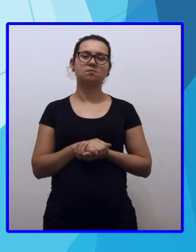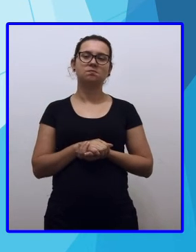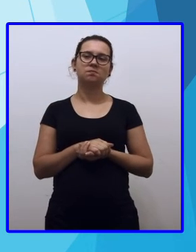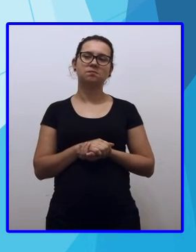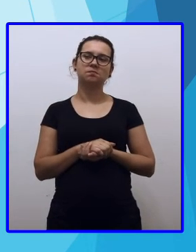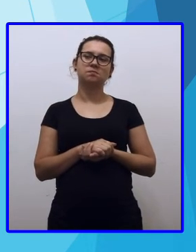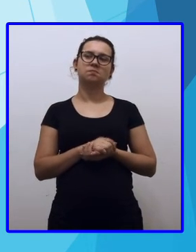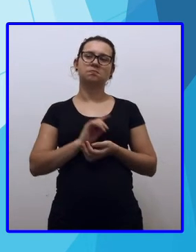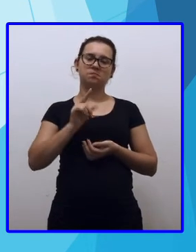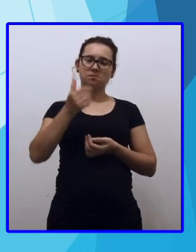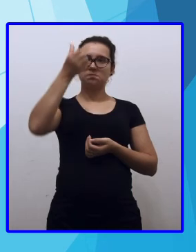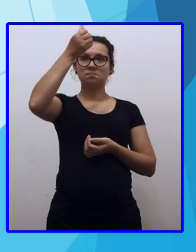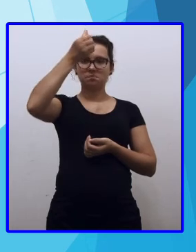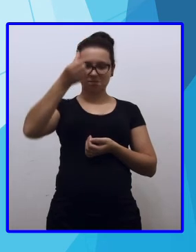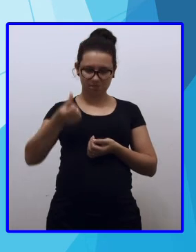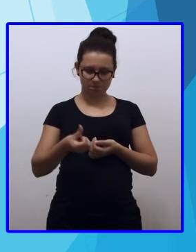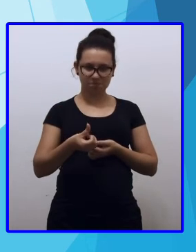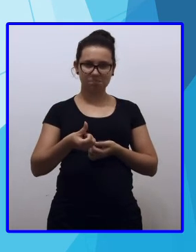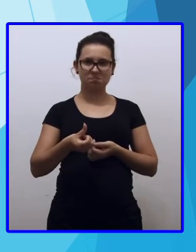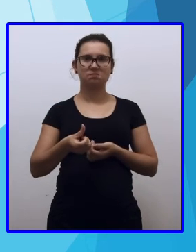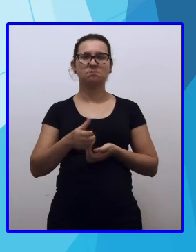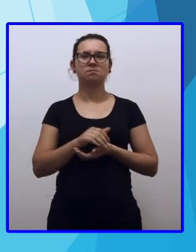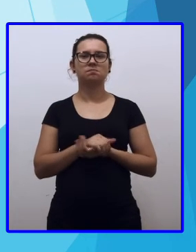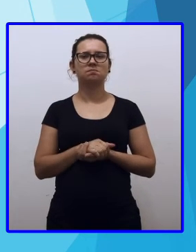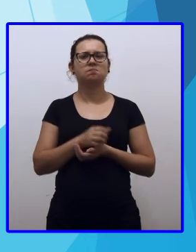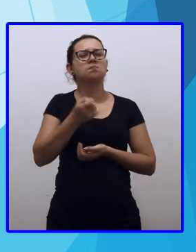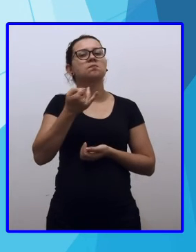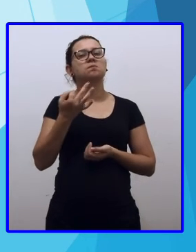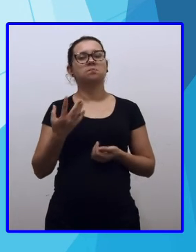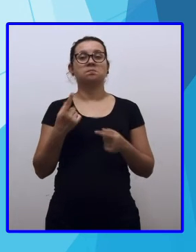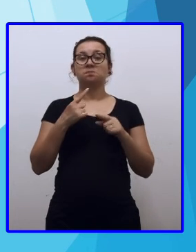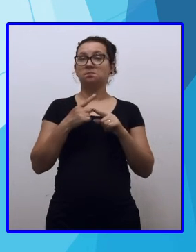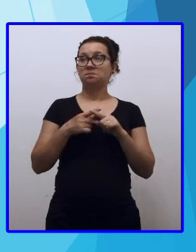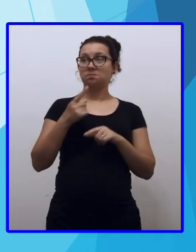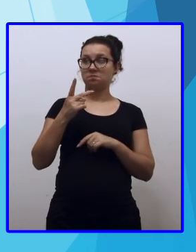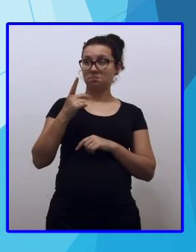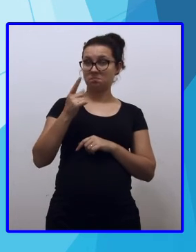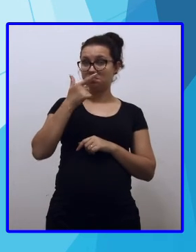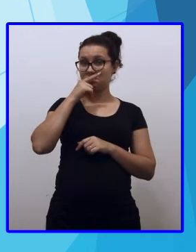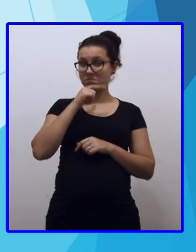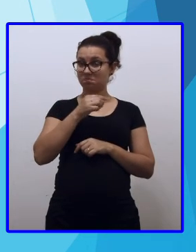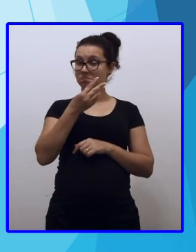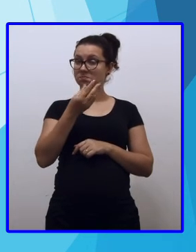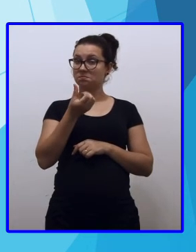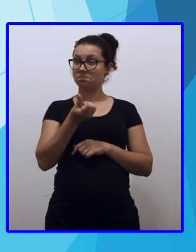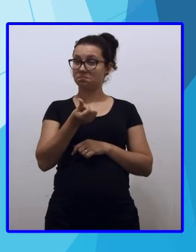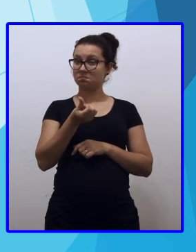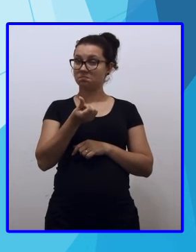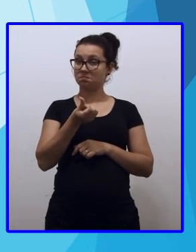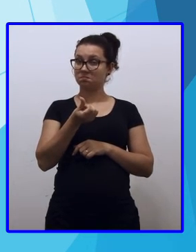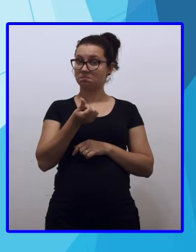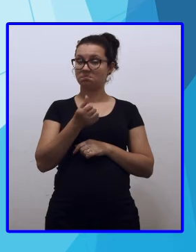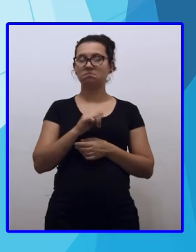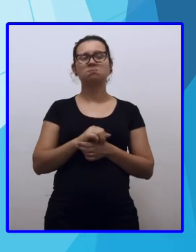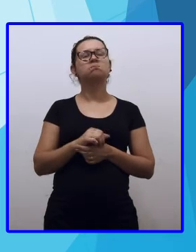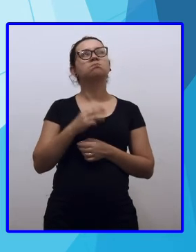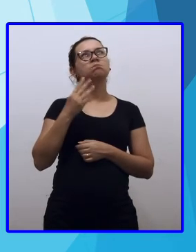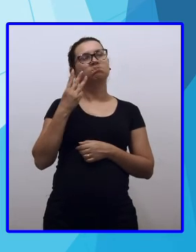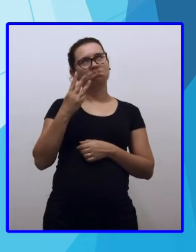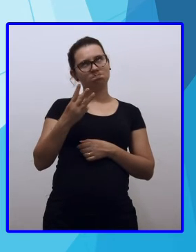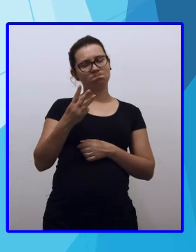Abaixo 6 da unidade. Quantas vezes o 12 cabe no 36? 3.